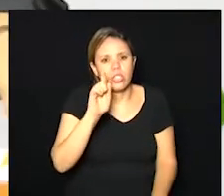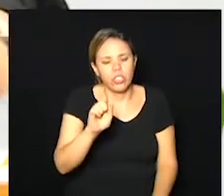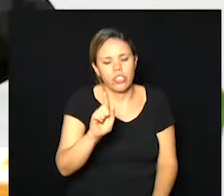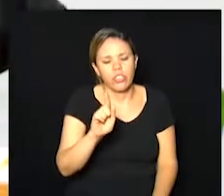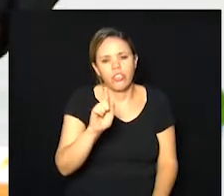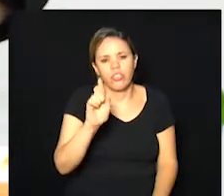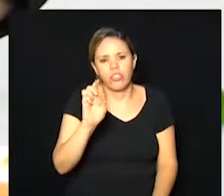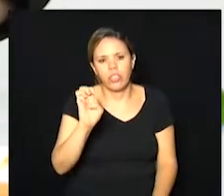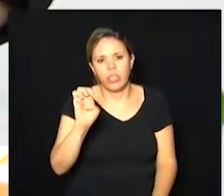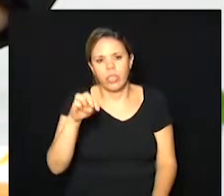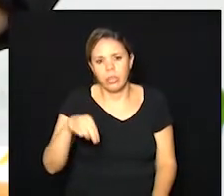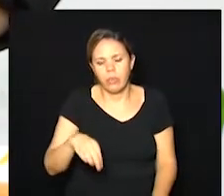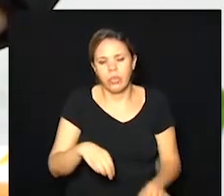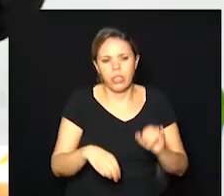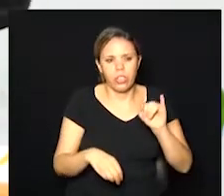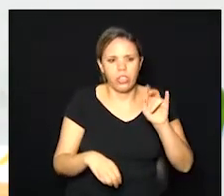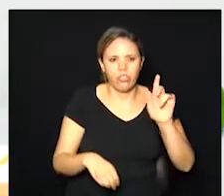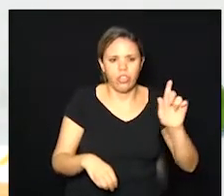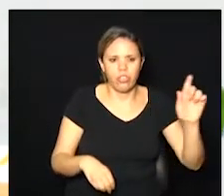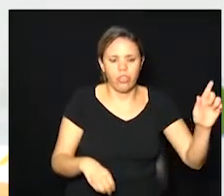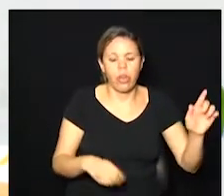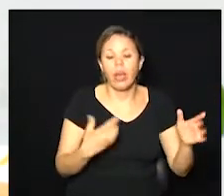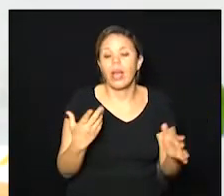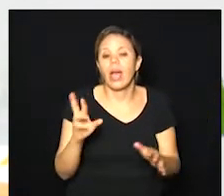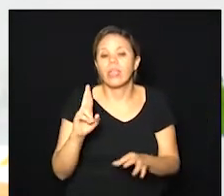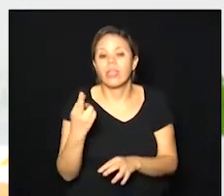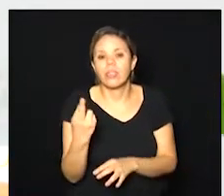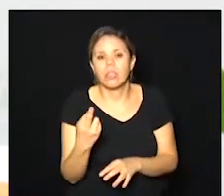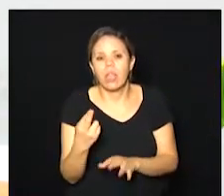IgG o que cada resultado indica no teste